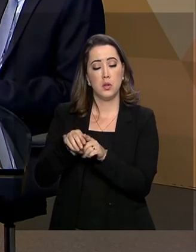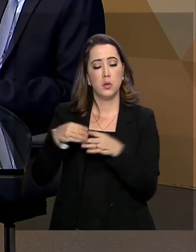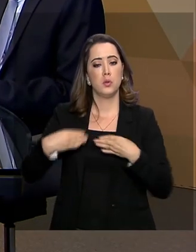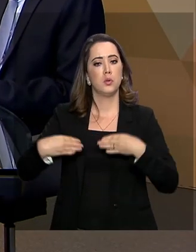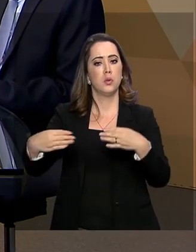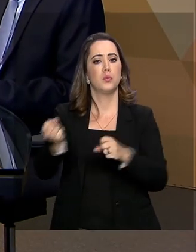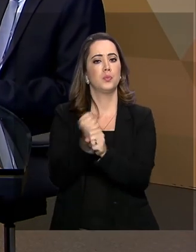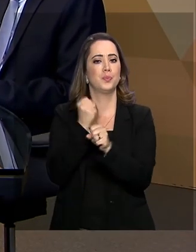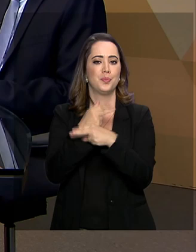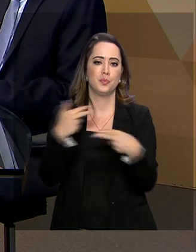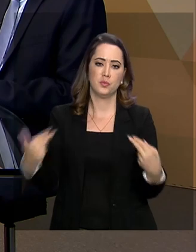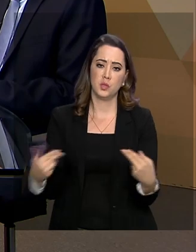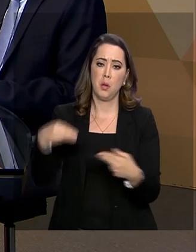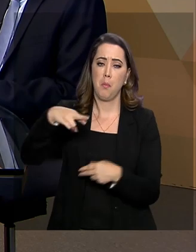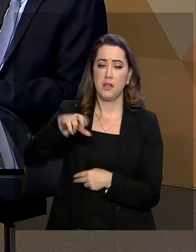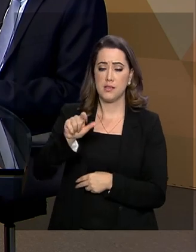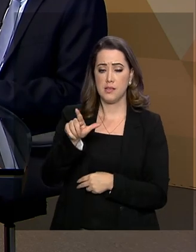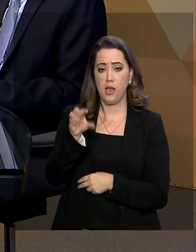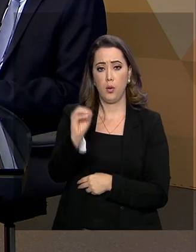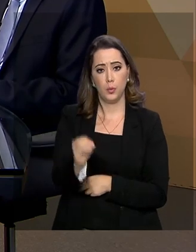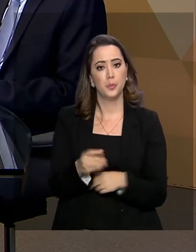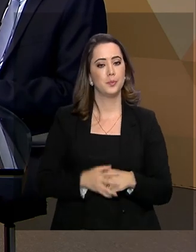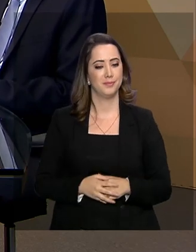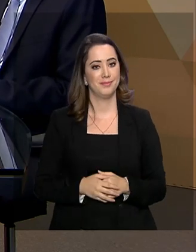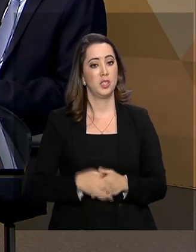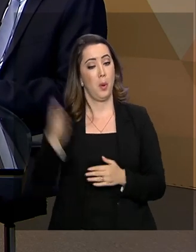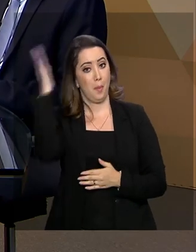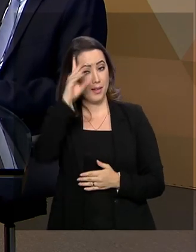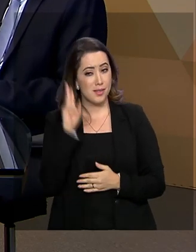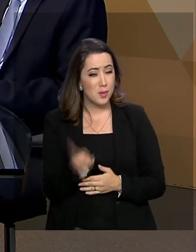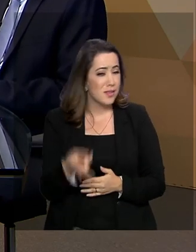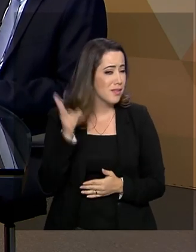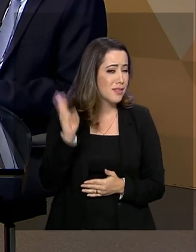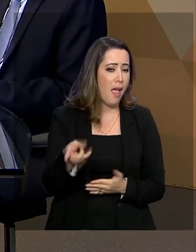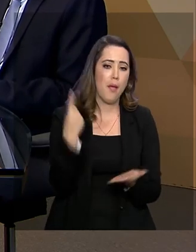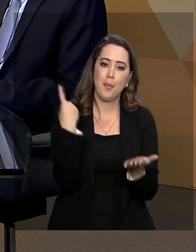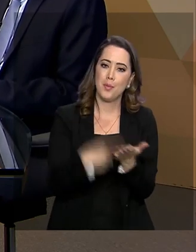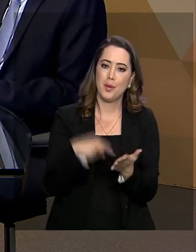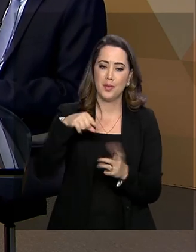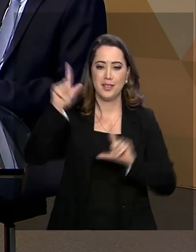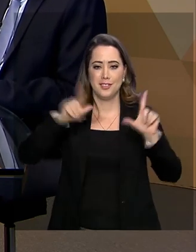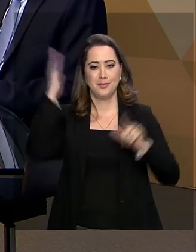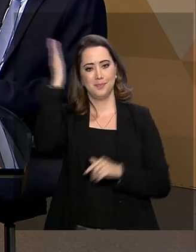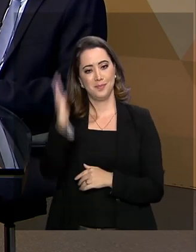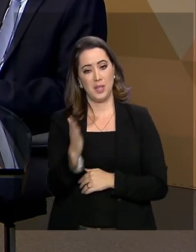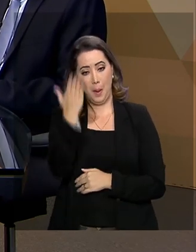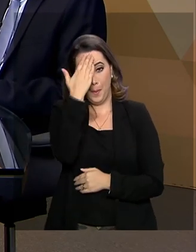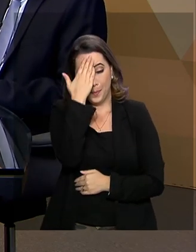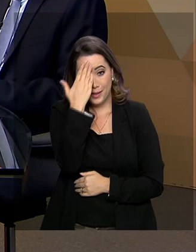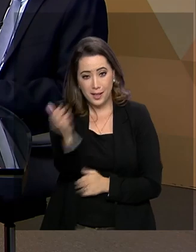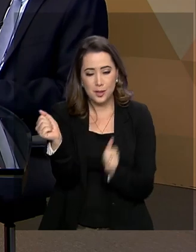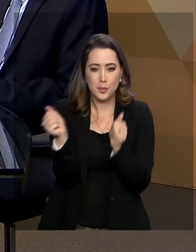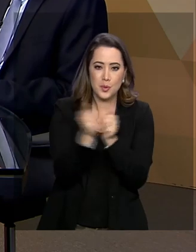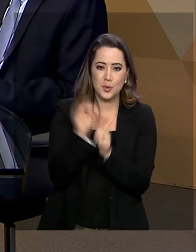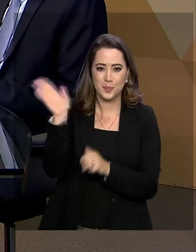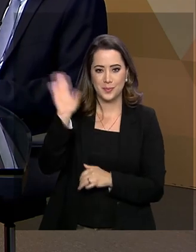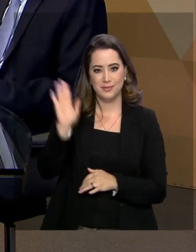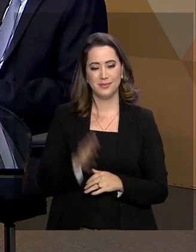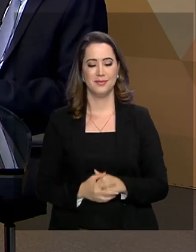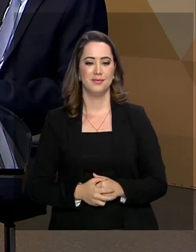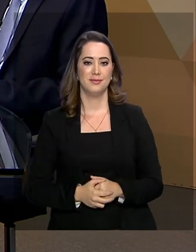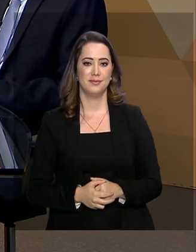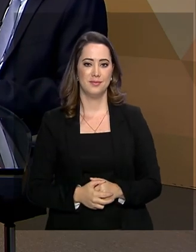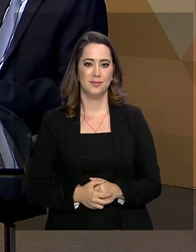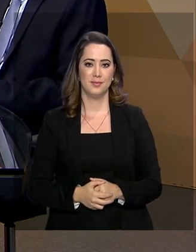da Infraestrutura, Marcelo Sampaio. E o Brasil continua em pauta aqui na TV Brasil. Obrigado pela companhia e até o próximo